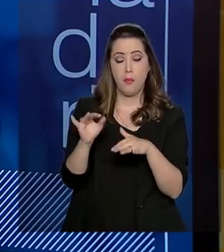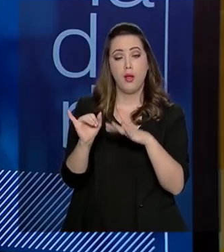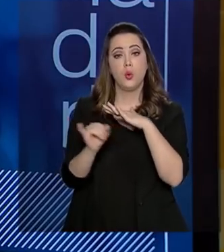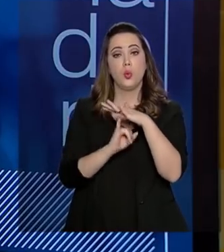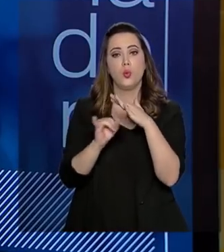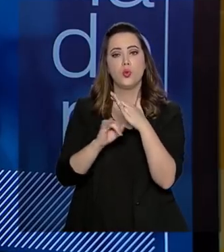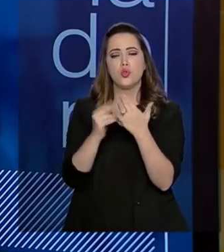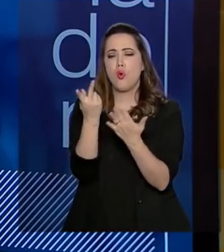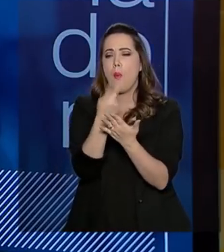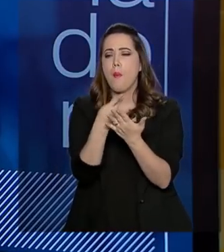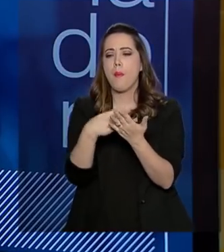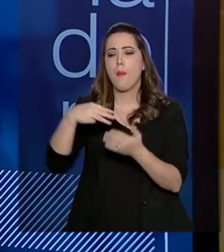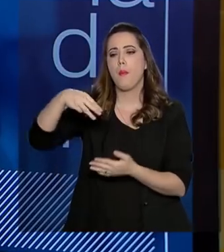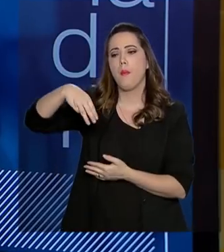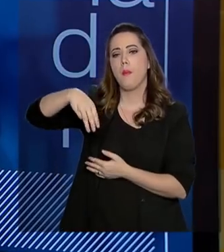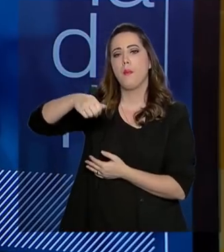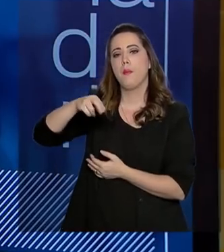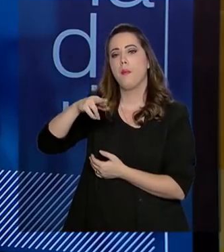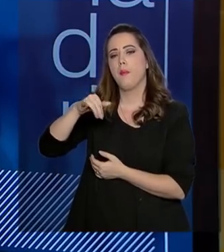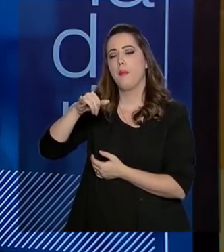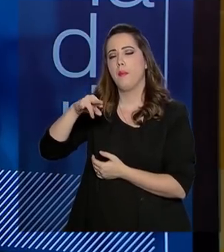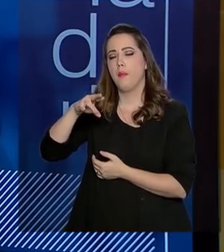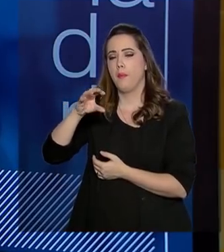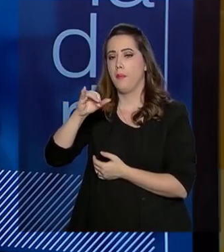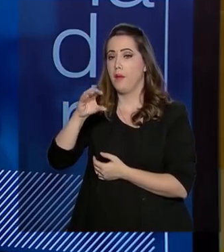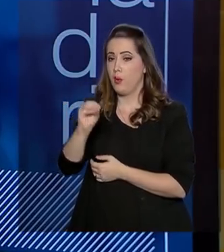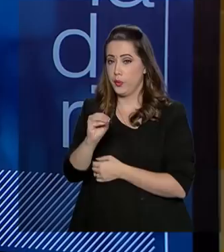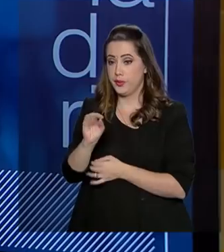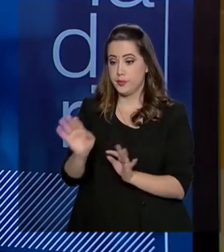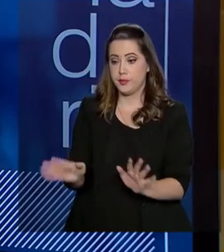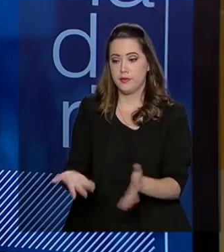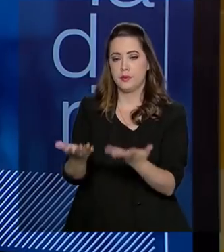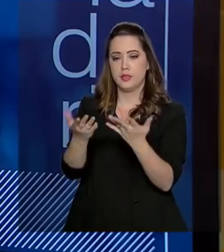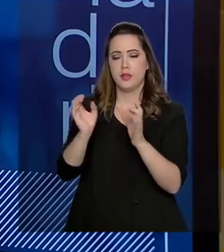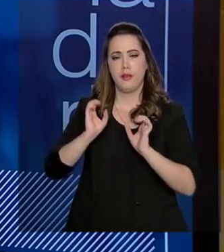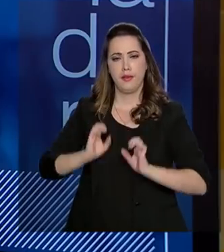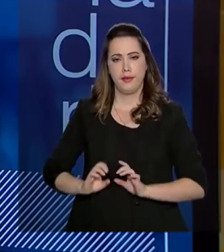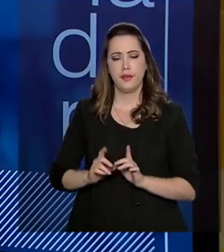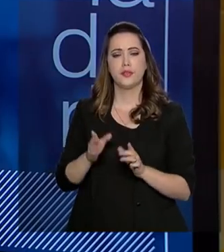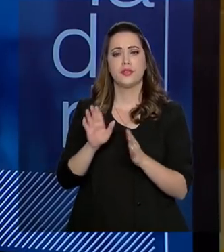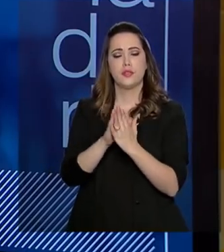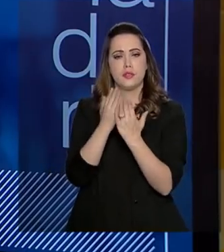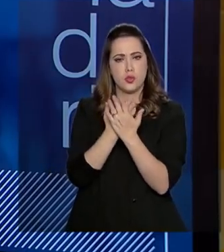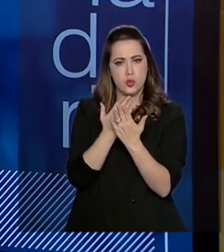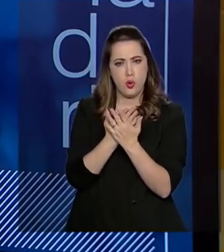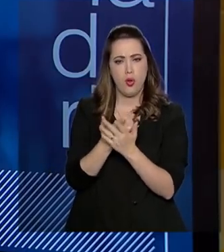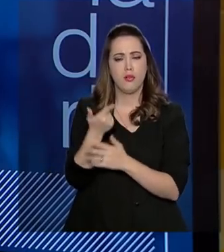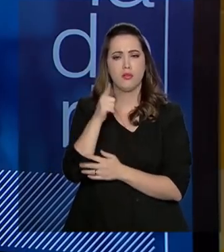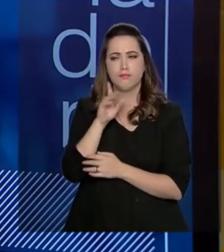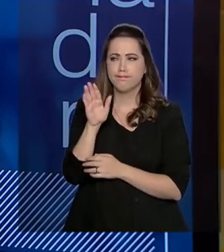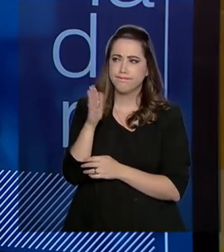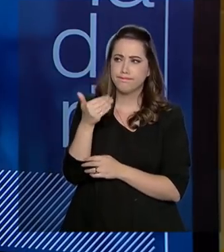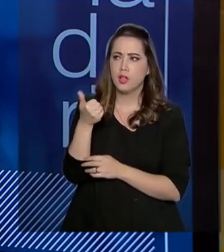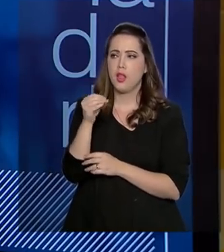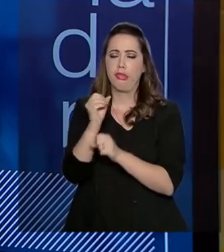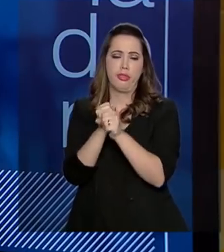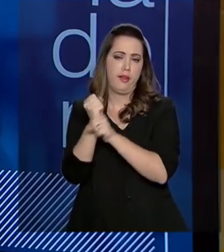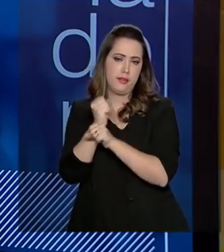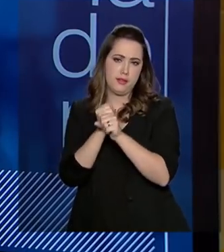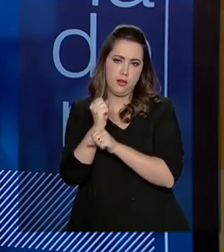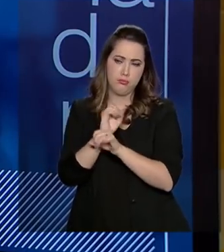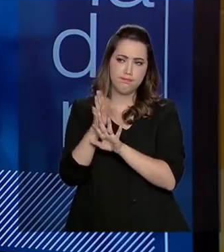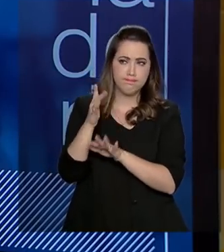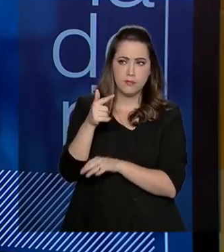da ética nas escolas. Esse projeto andou durante 10 anos, atingiu cerca de 700 mil